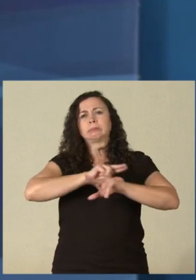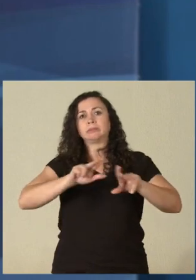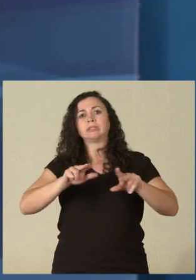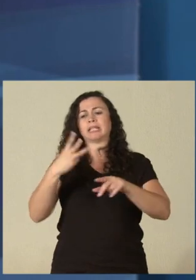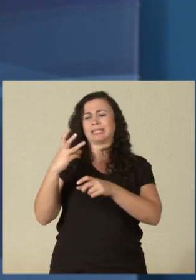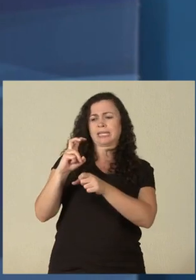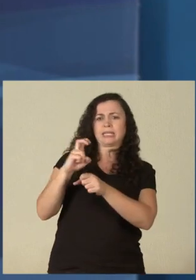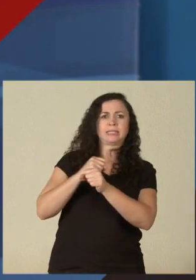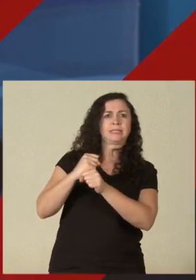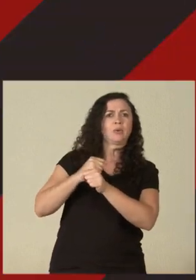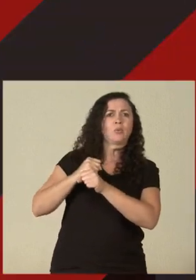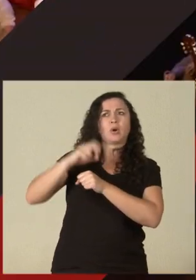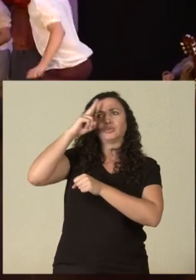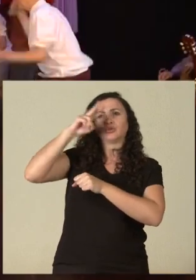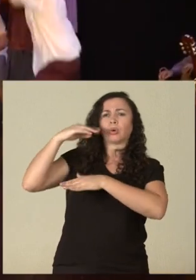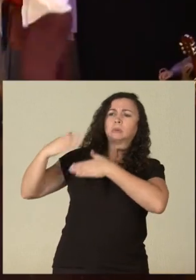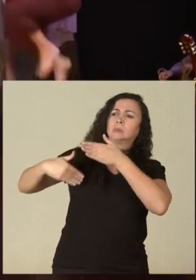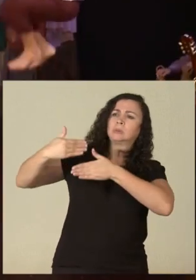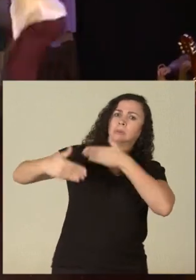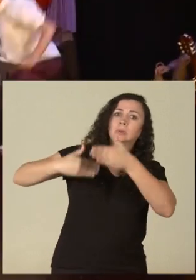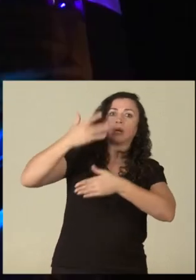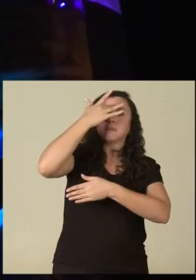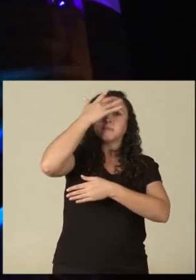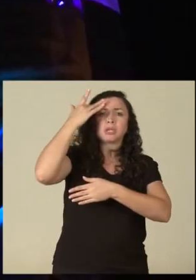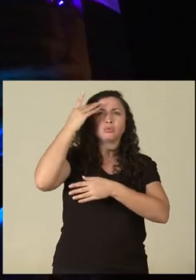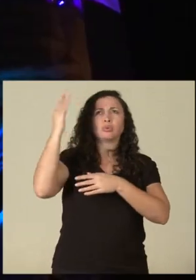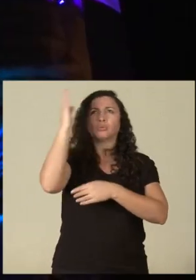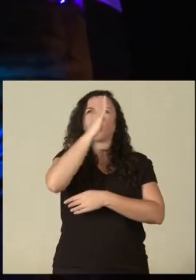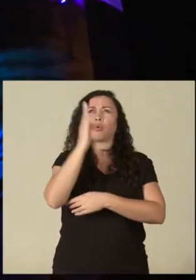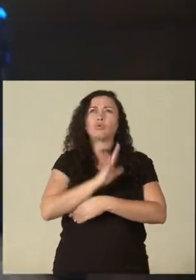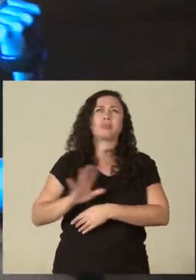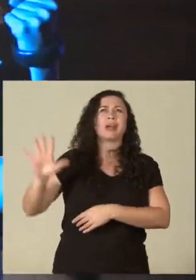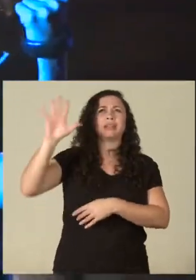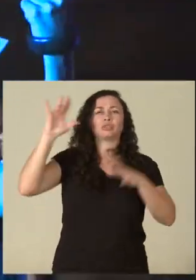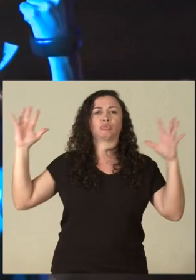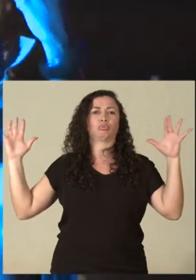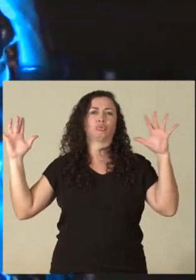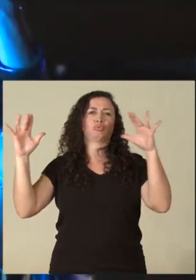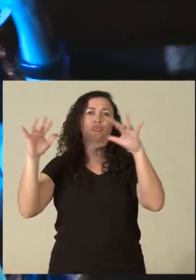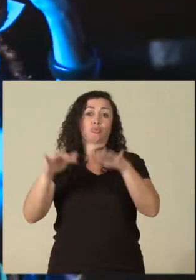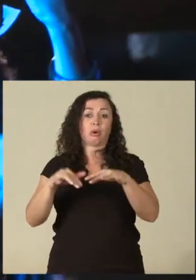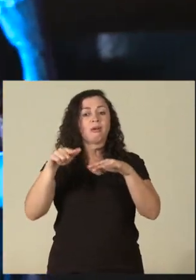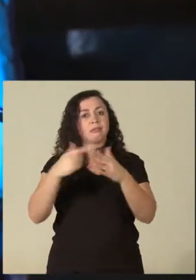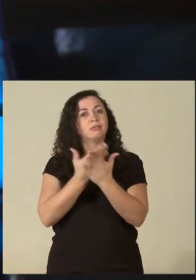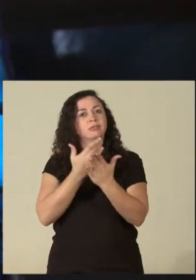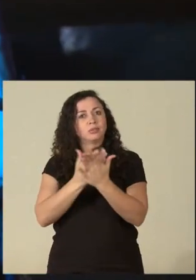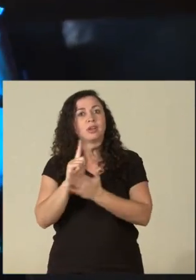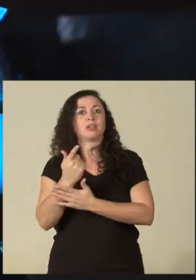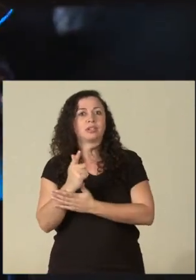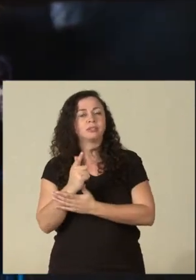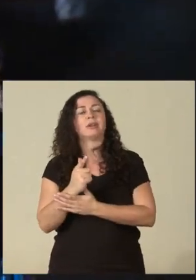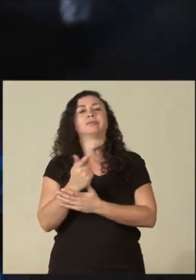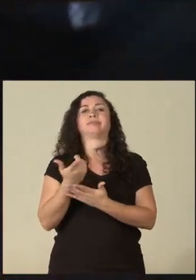35 anos pessoas que vêm do Brasil todo para cursar as nossas graduações em artes visuais, em